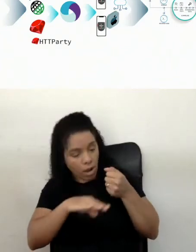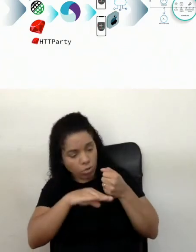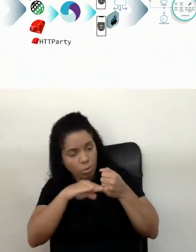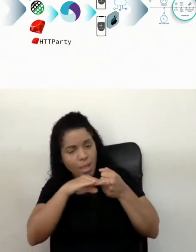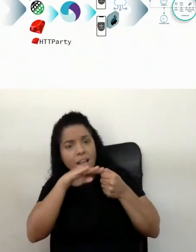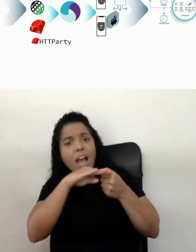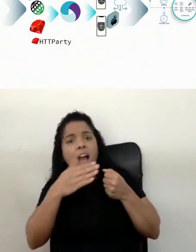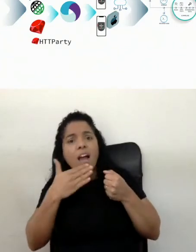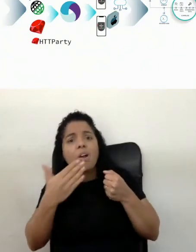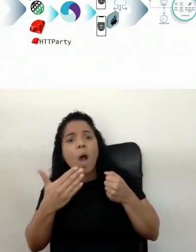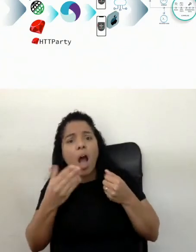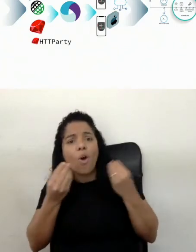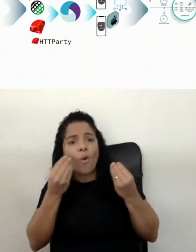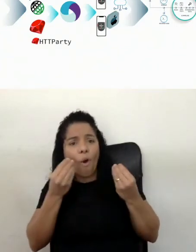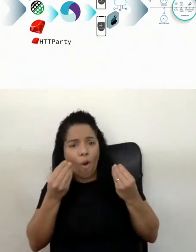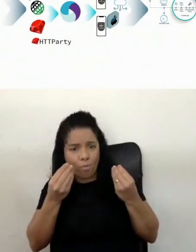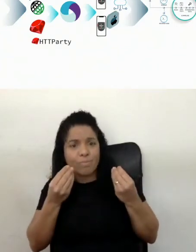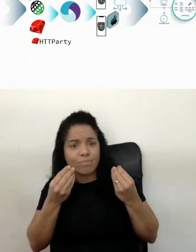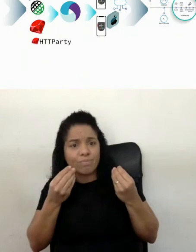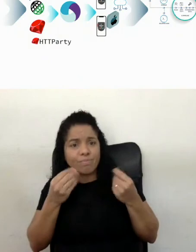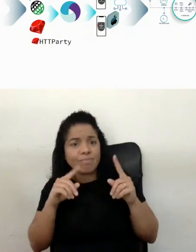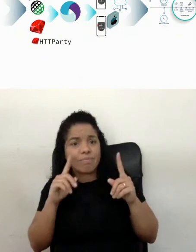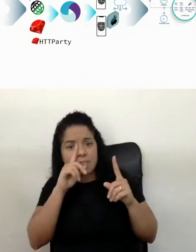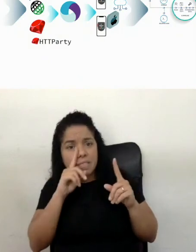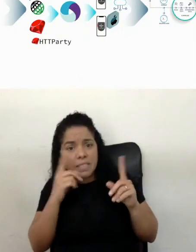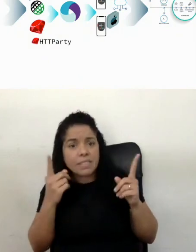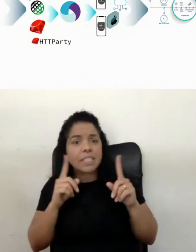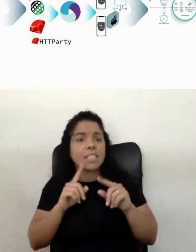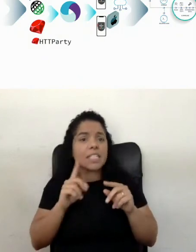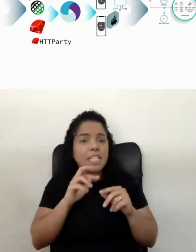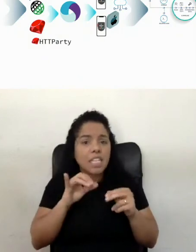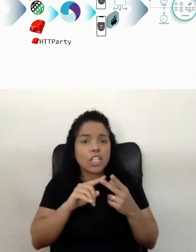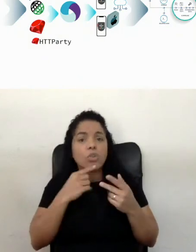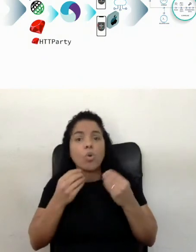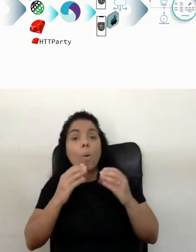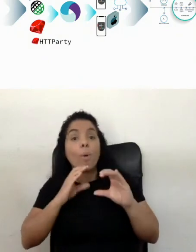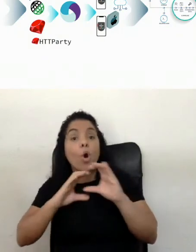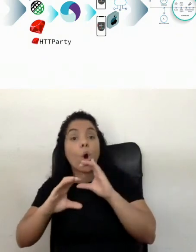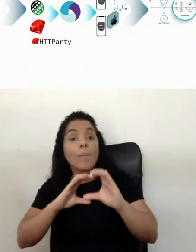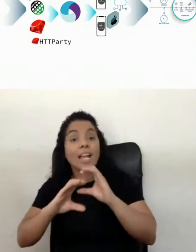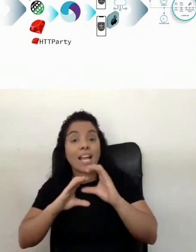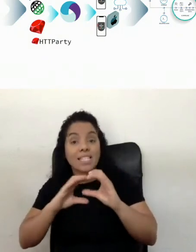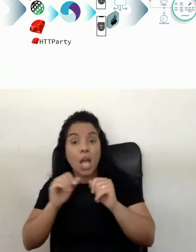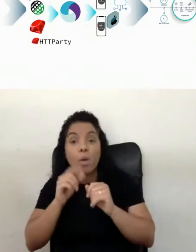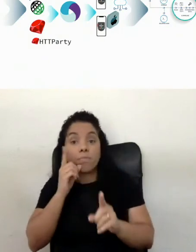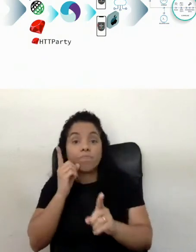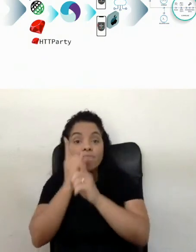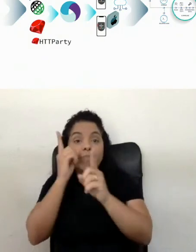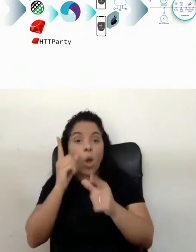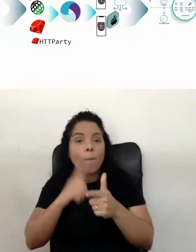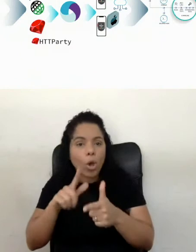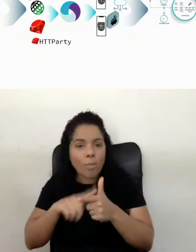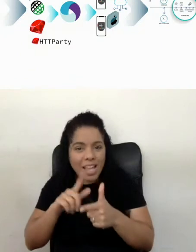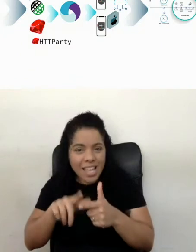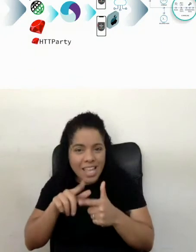como que vai ser a comunicação para poder entender se, dado que eu executei, achei um problema, se